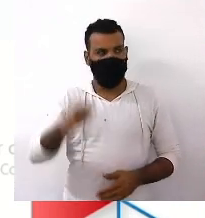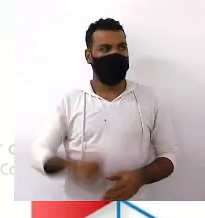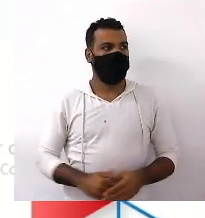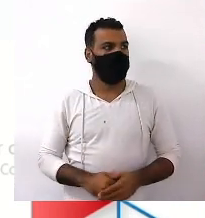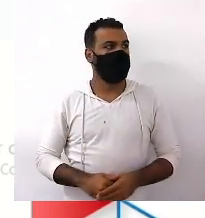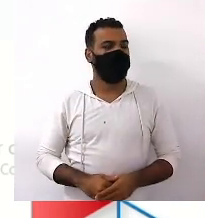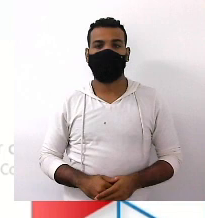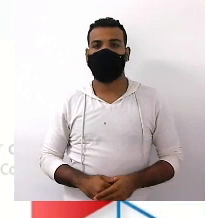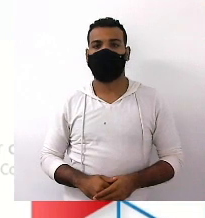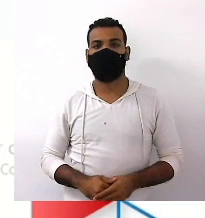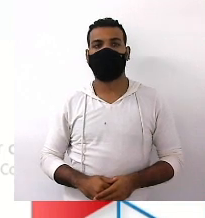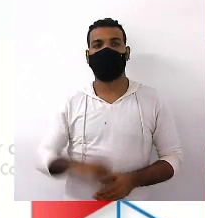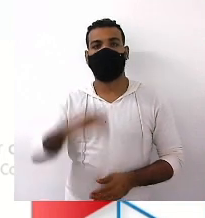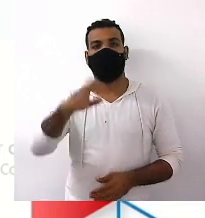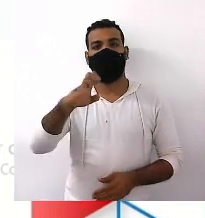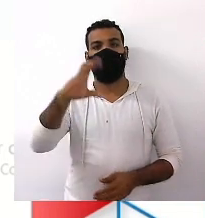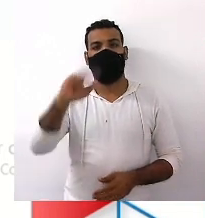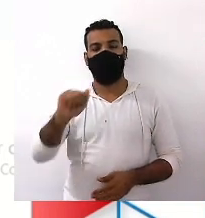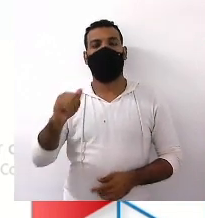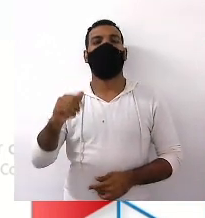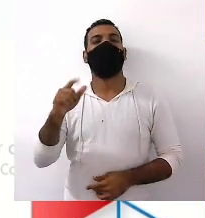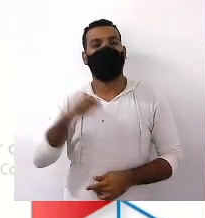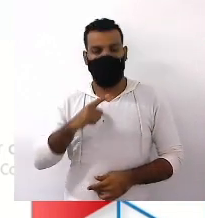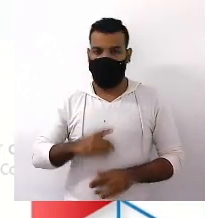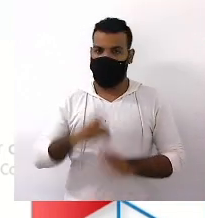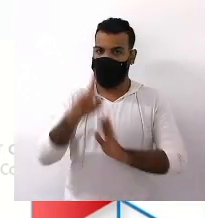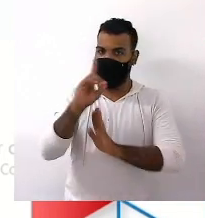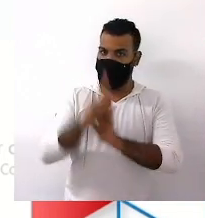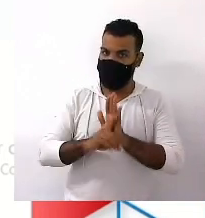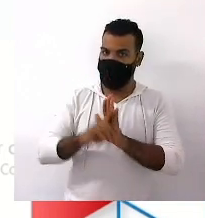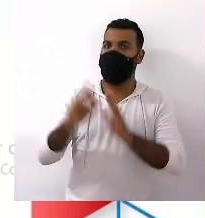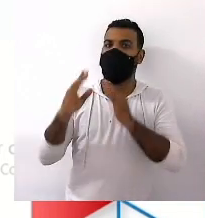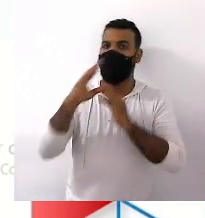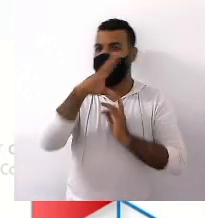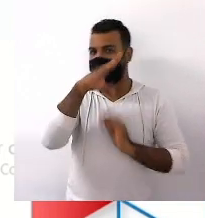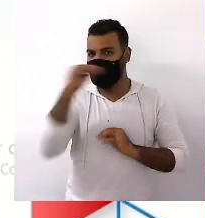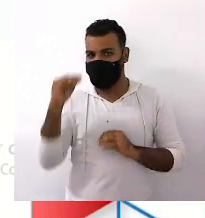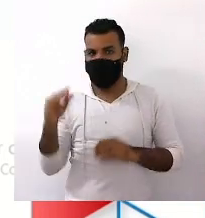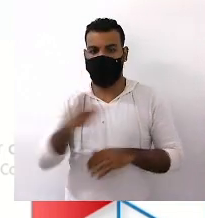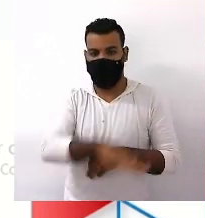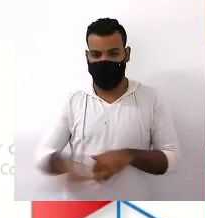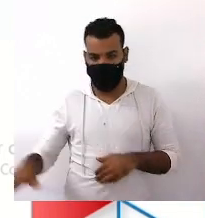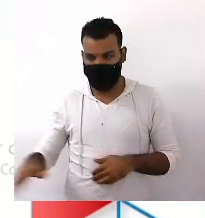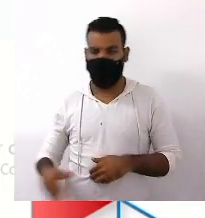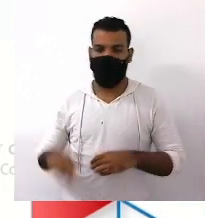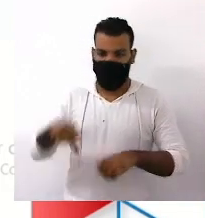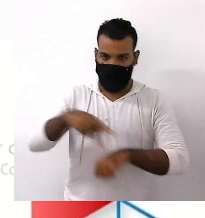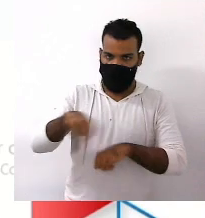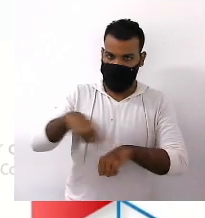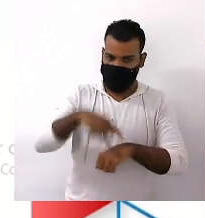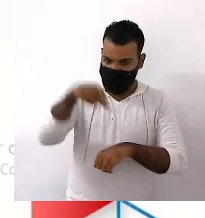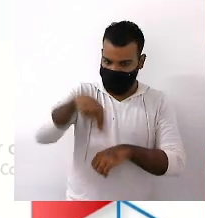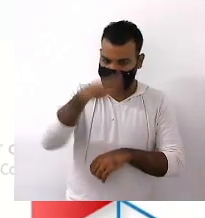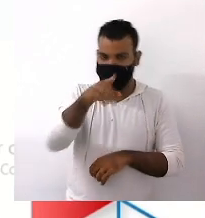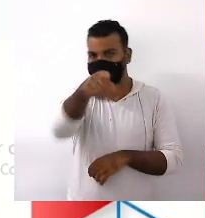regem As crianças e os adolescentes Do nosso país Esse livrinho aí Gente Você deveria ler Deveria se